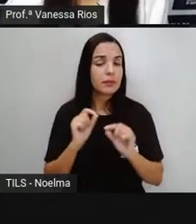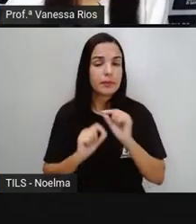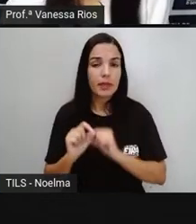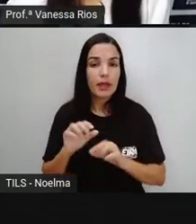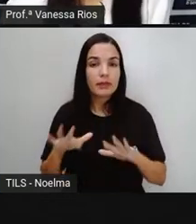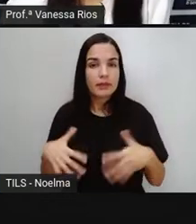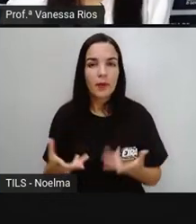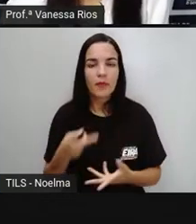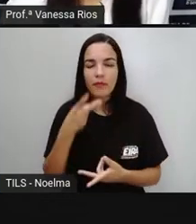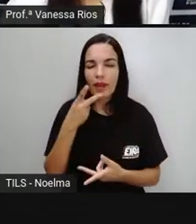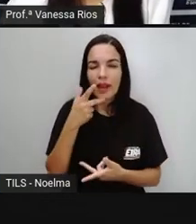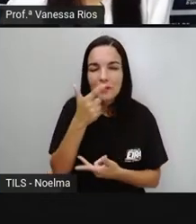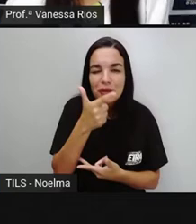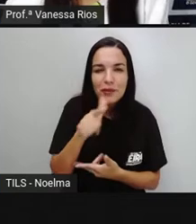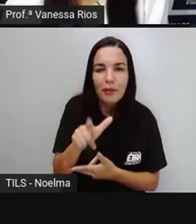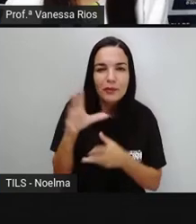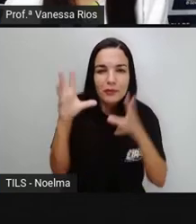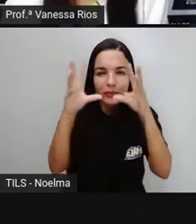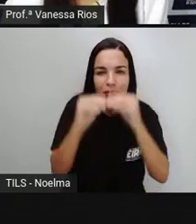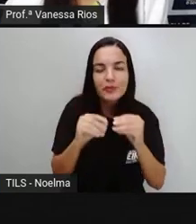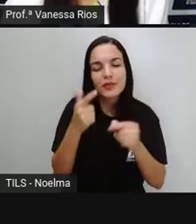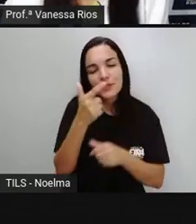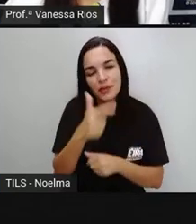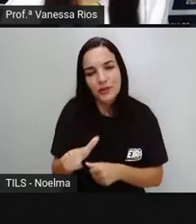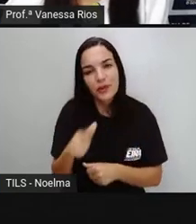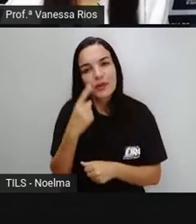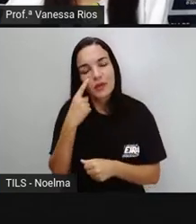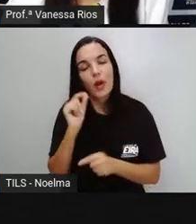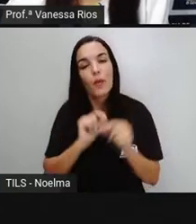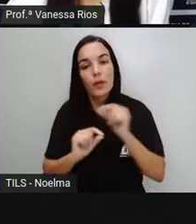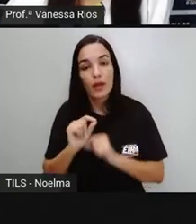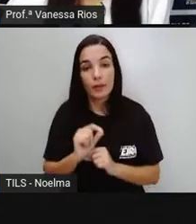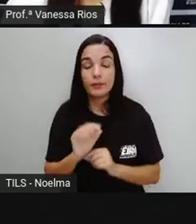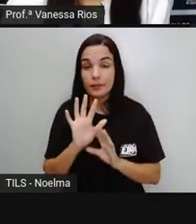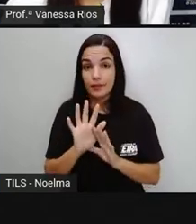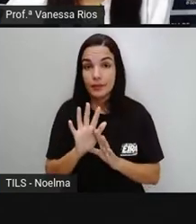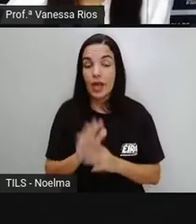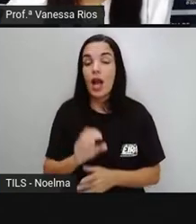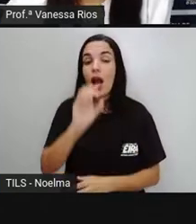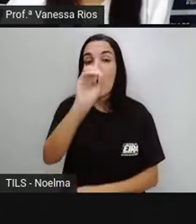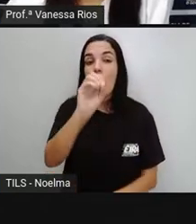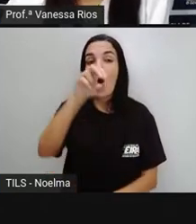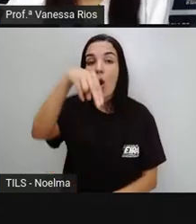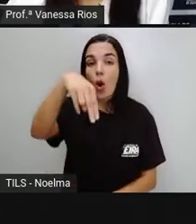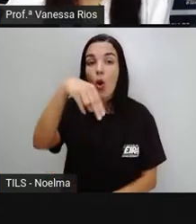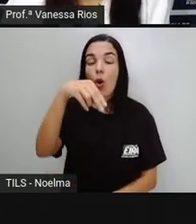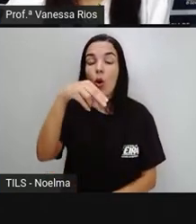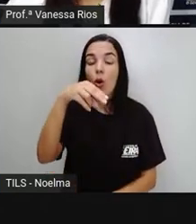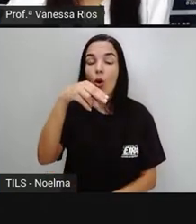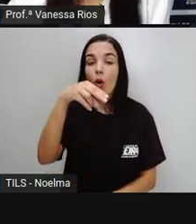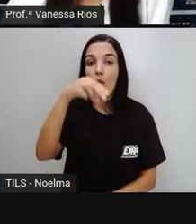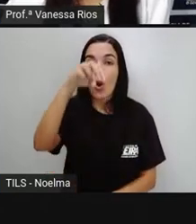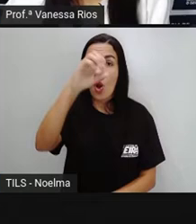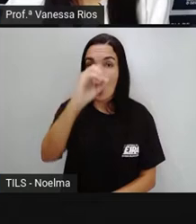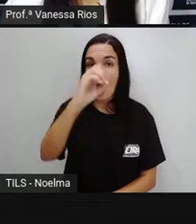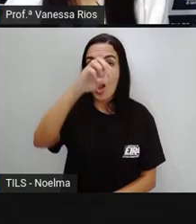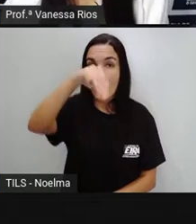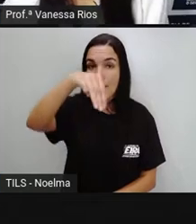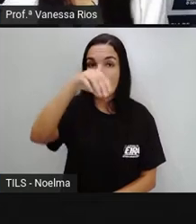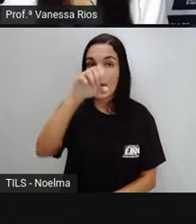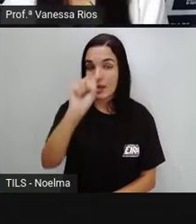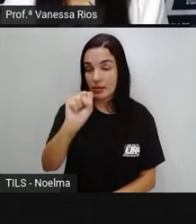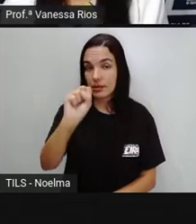aí a pró Relembra Revisa Junto com vocês Que segundo A Organização Mundial De Saúde É chamada De